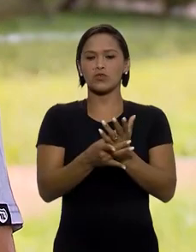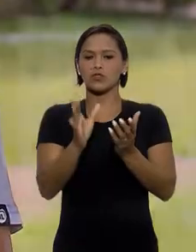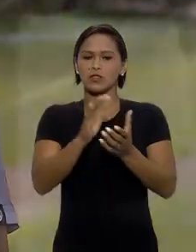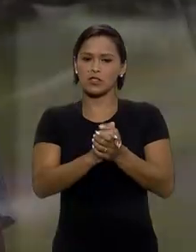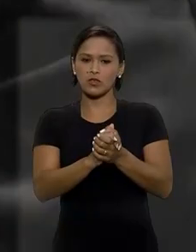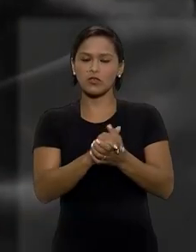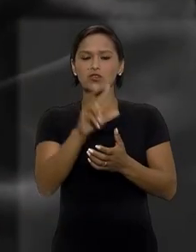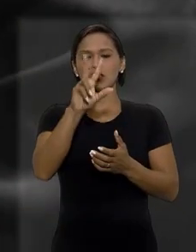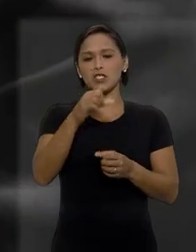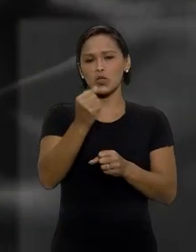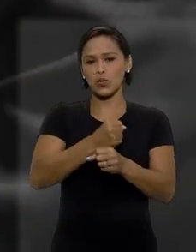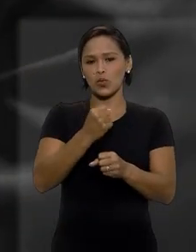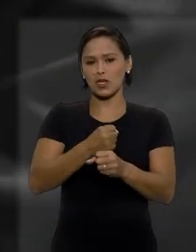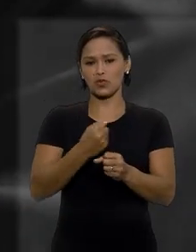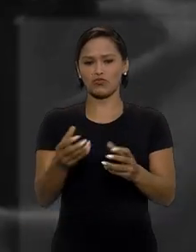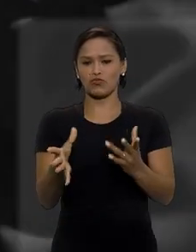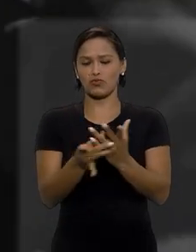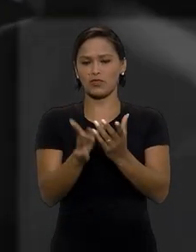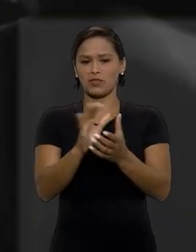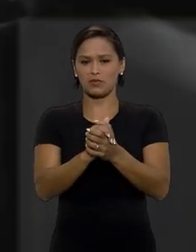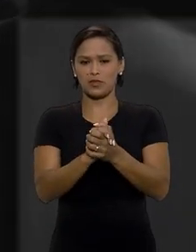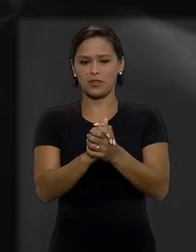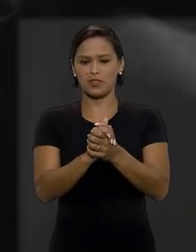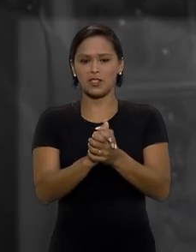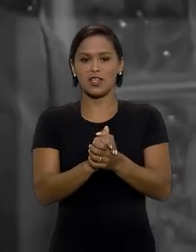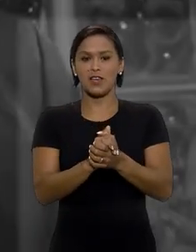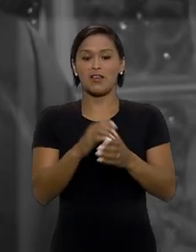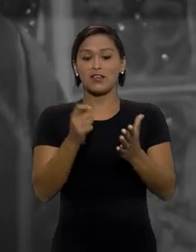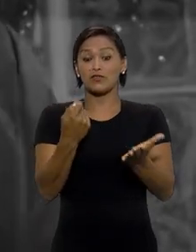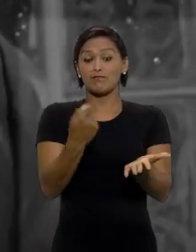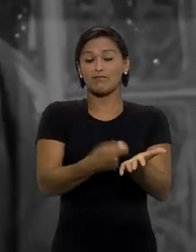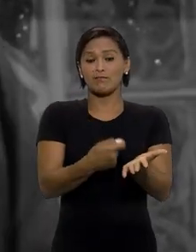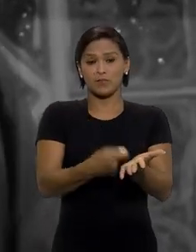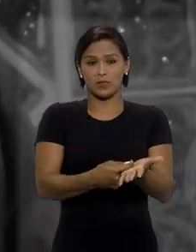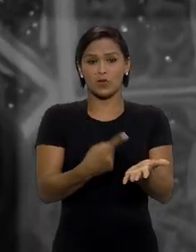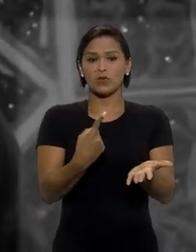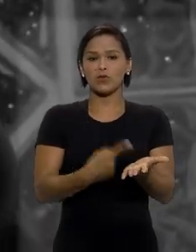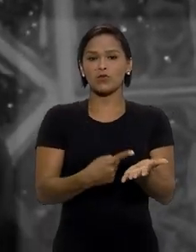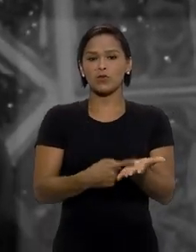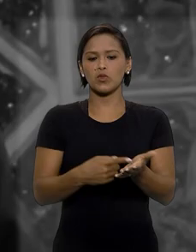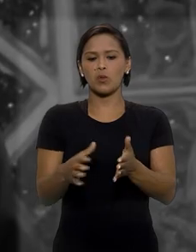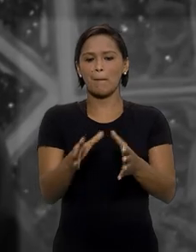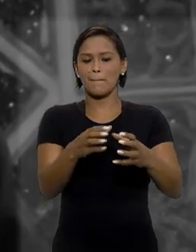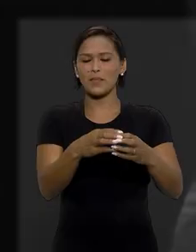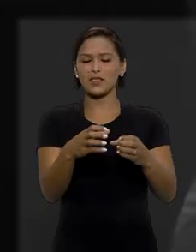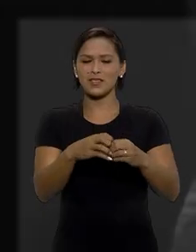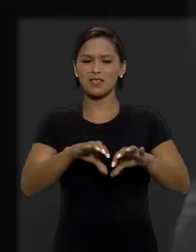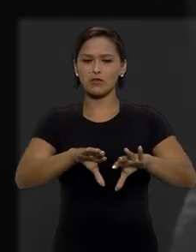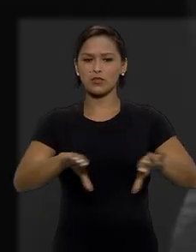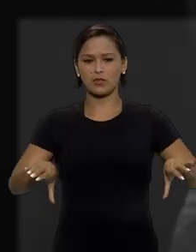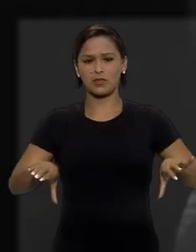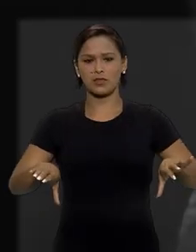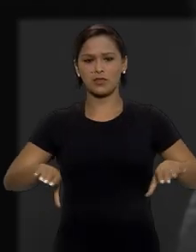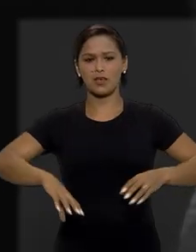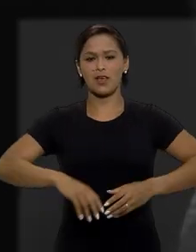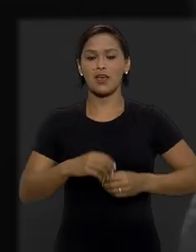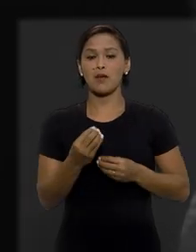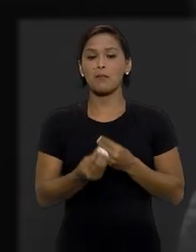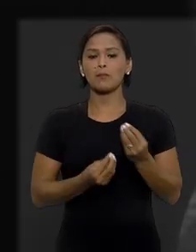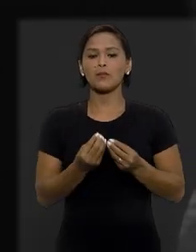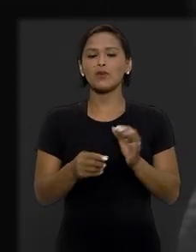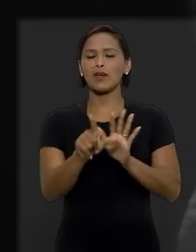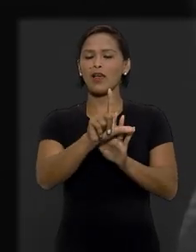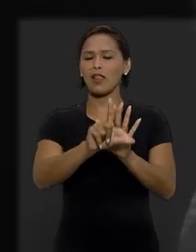casou, então eu tinha cinco anos de casamento. E a gente definiu o regime de comunhão parcial de bens. A intenção foi fazer com que isso